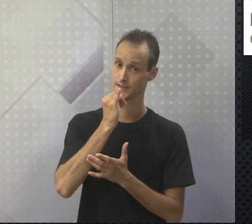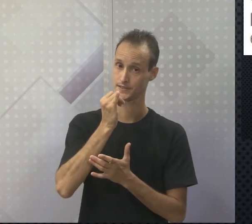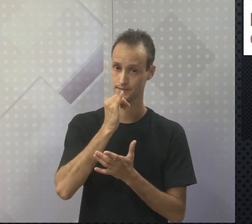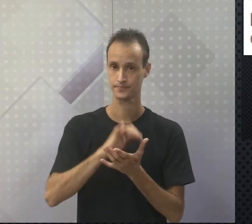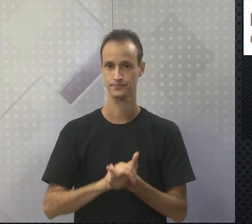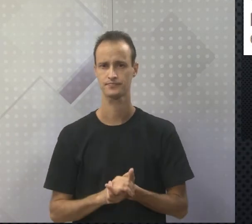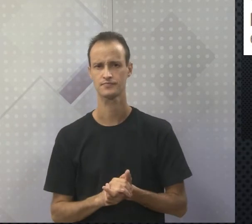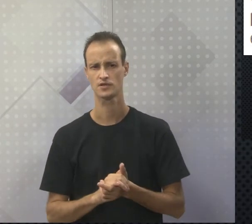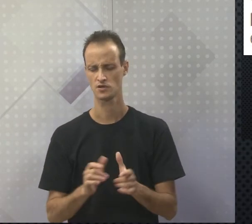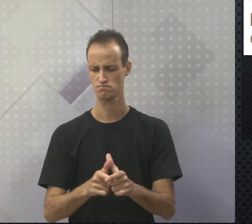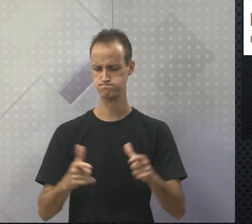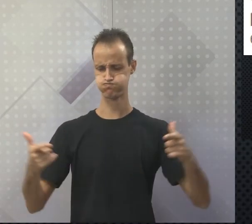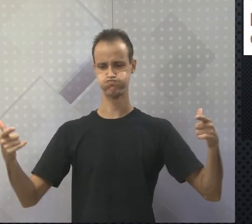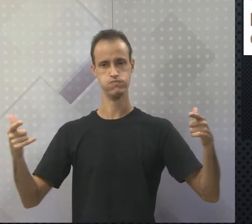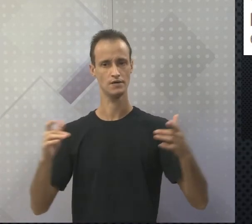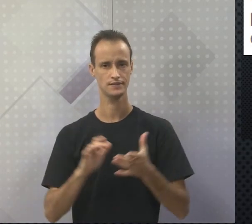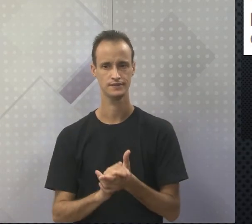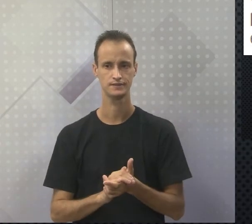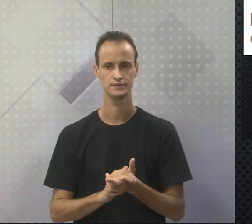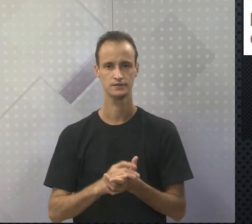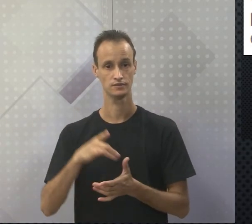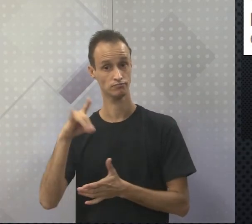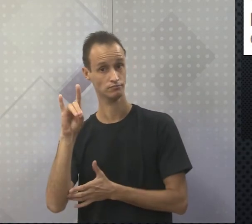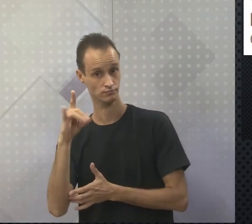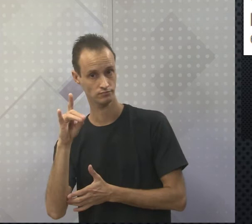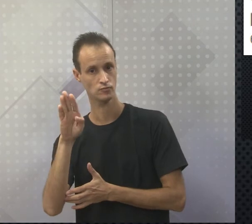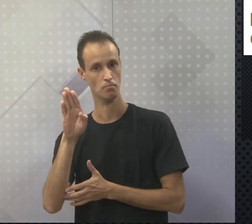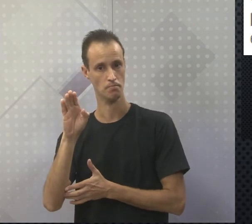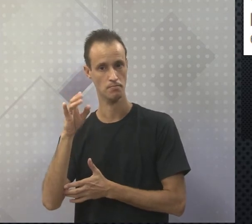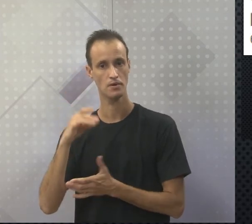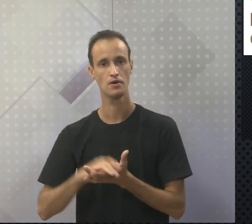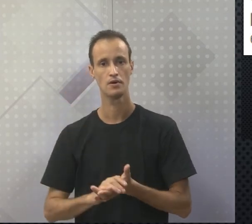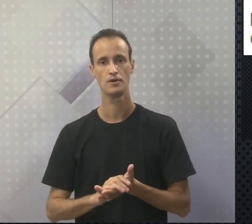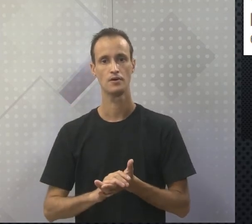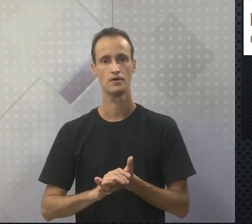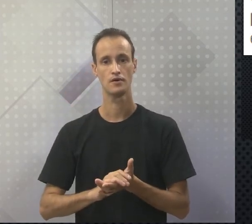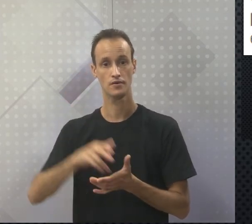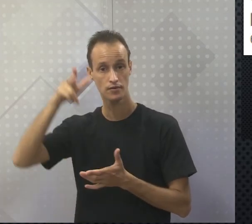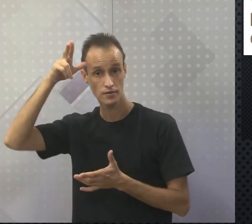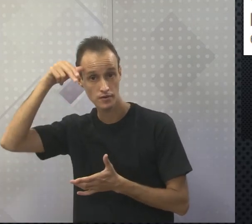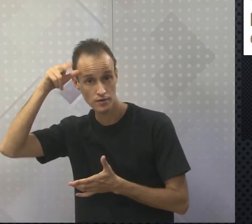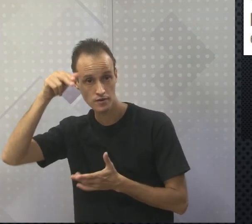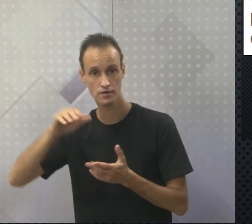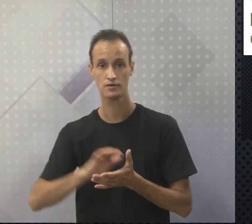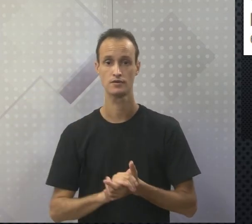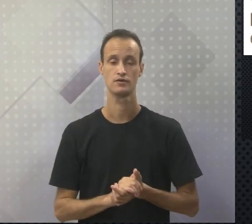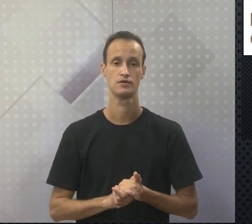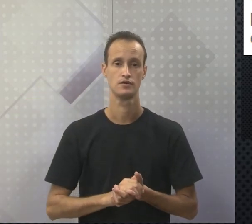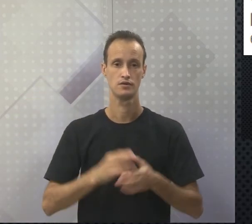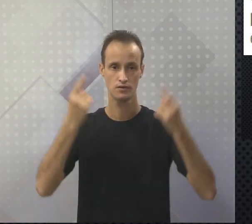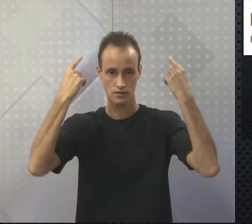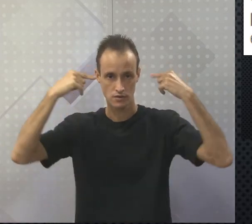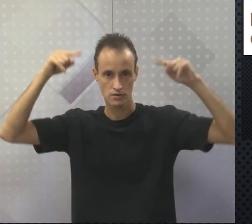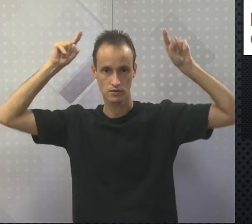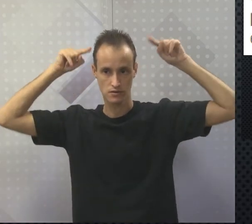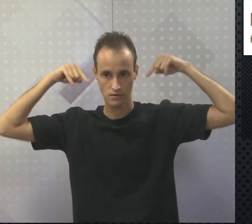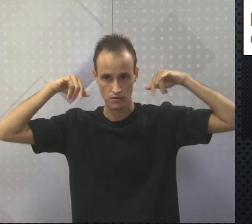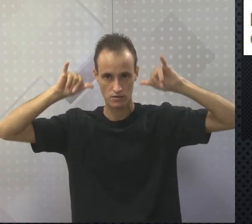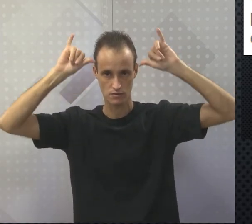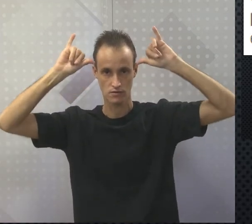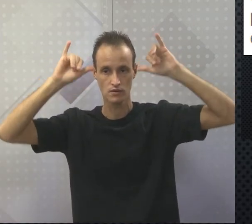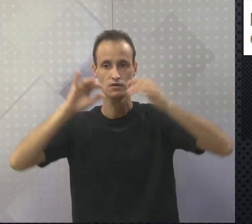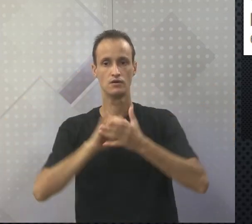Vou dar um exemplo de grande porte. A pecuária bovina, bois, equinos, cavalos, bubalinos, búfalos,